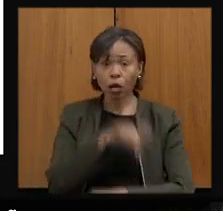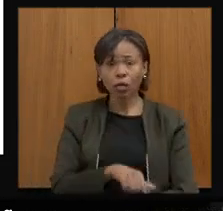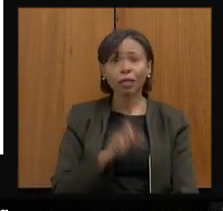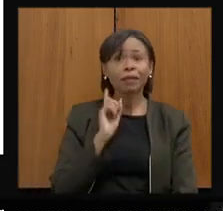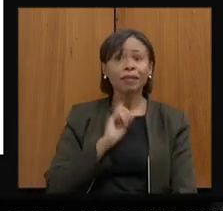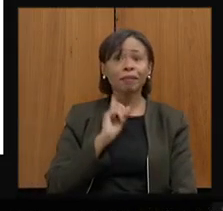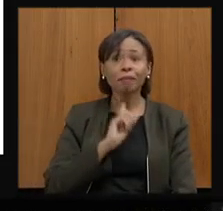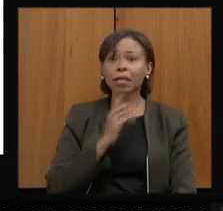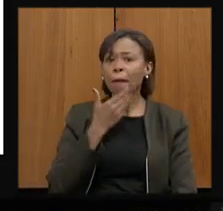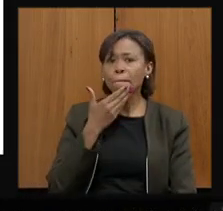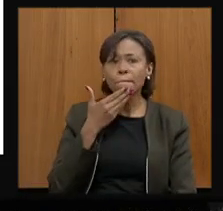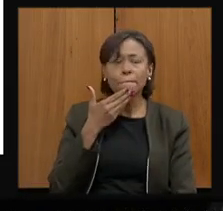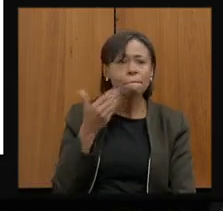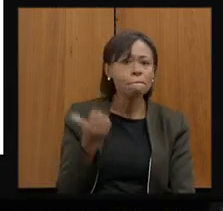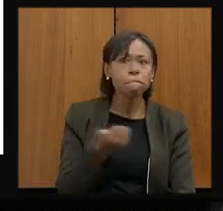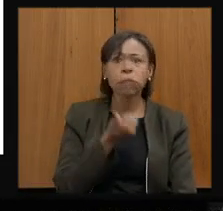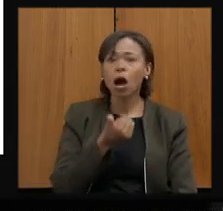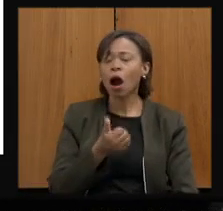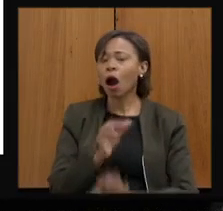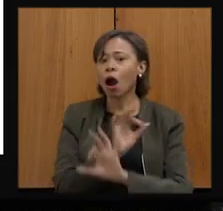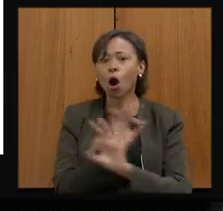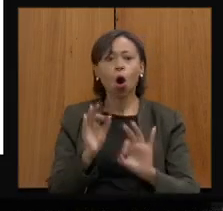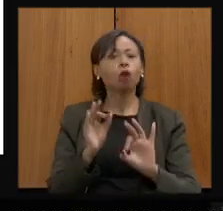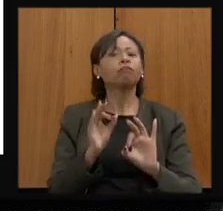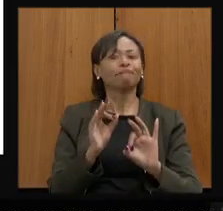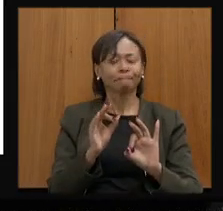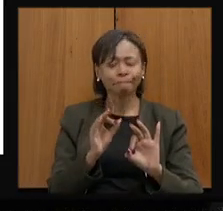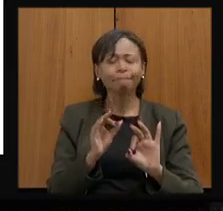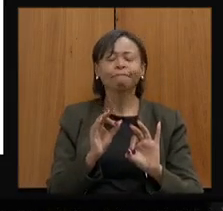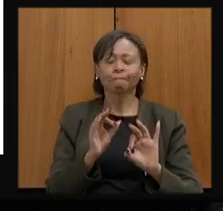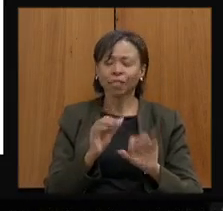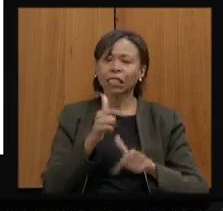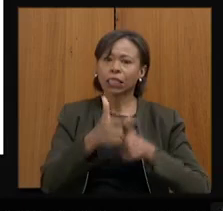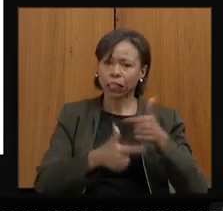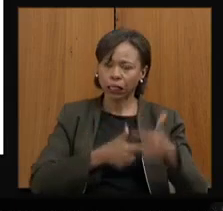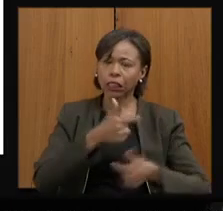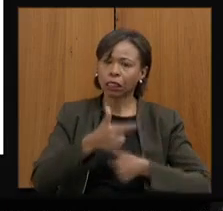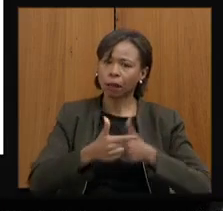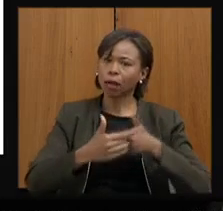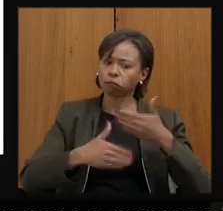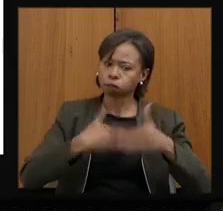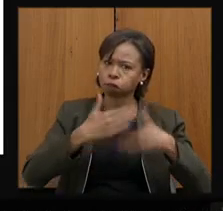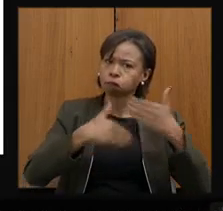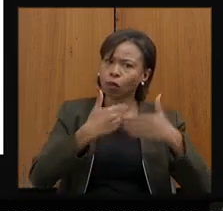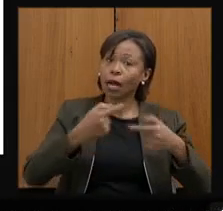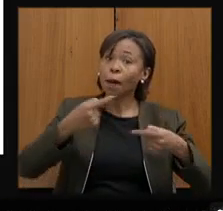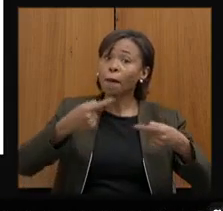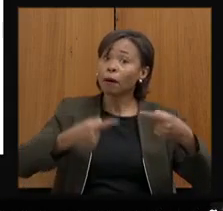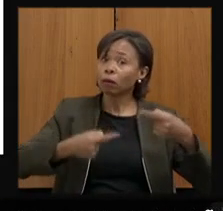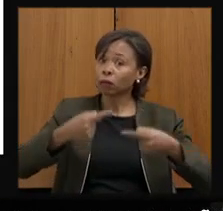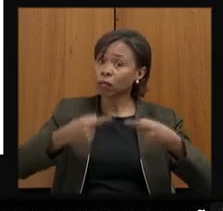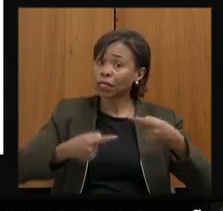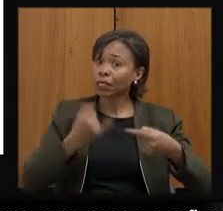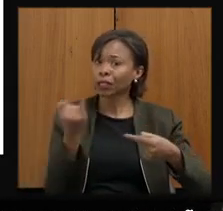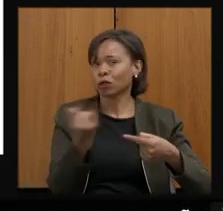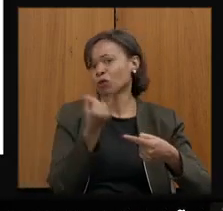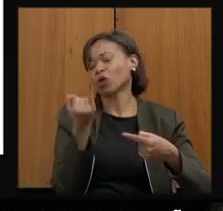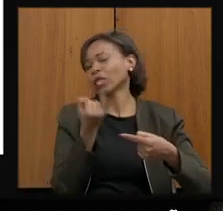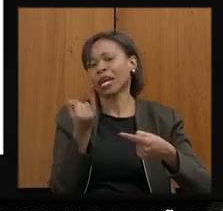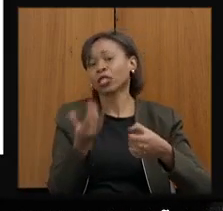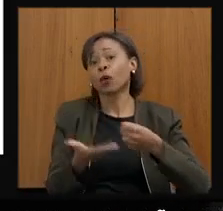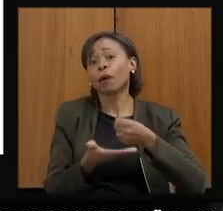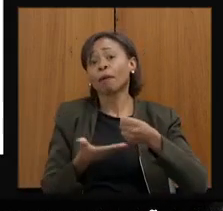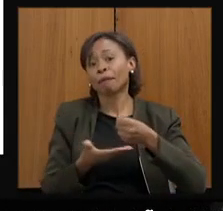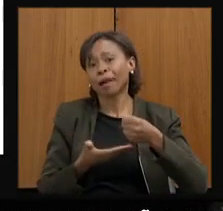sustentados e realizando, desenvolvendo uma política muito importante com base na Lei